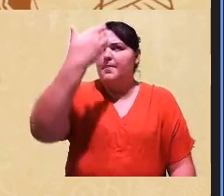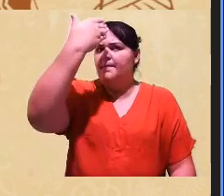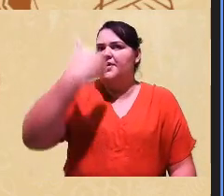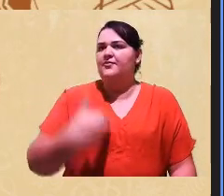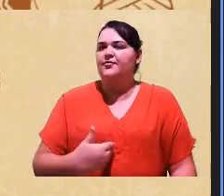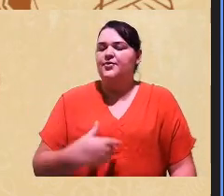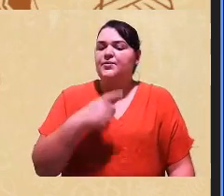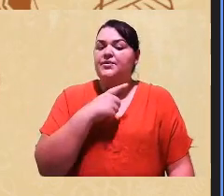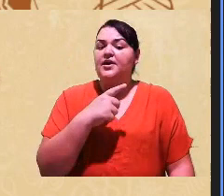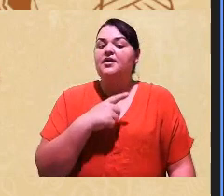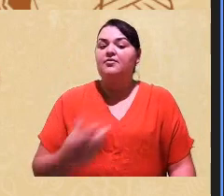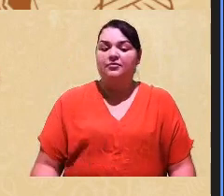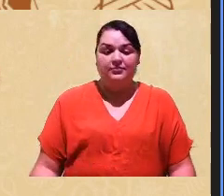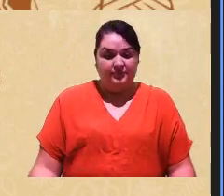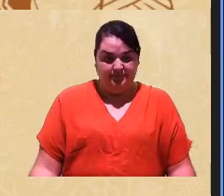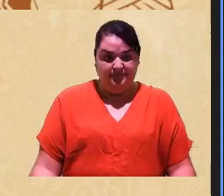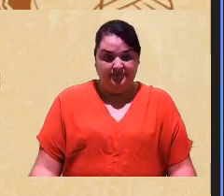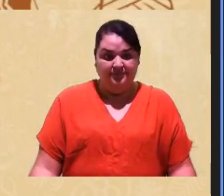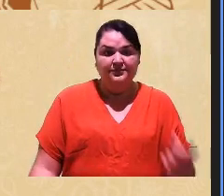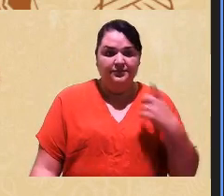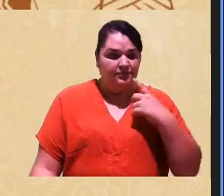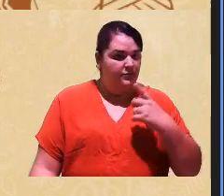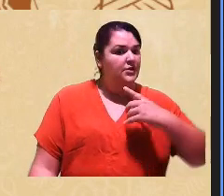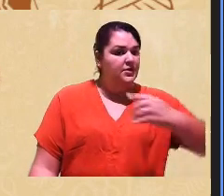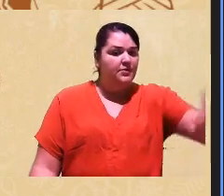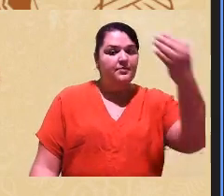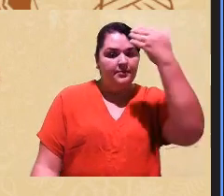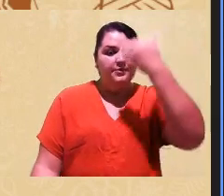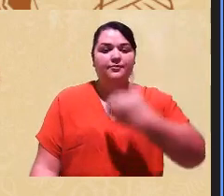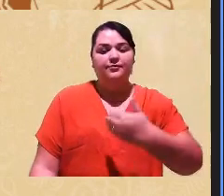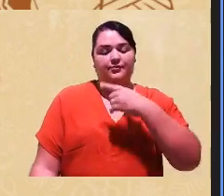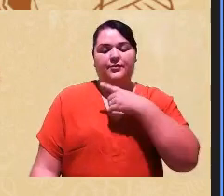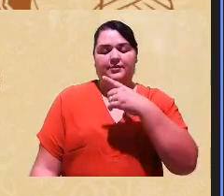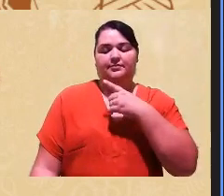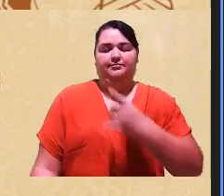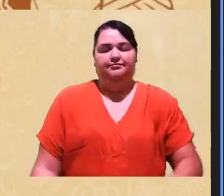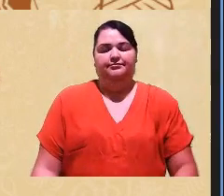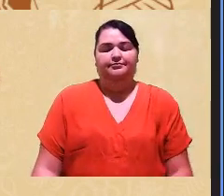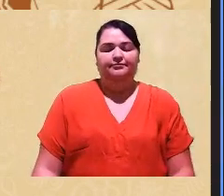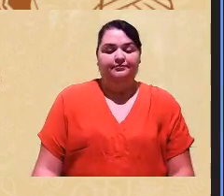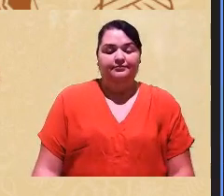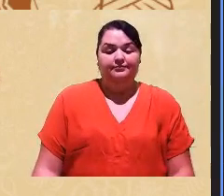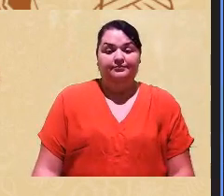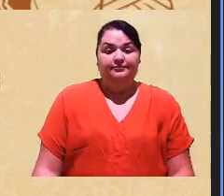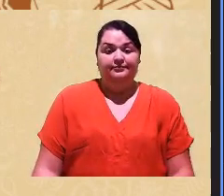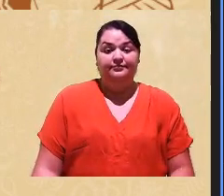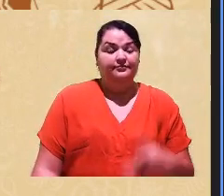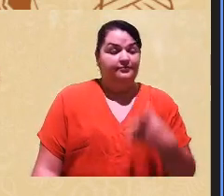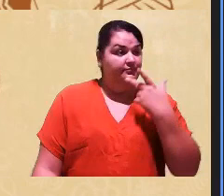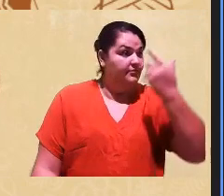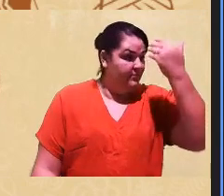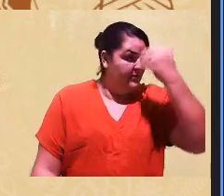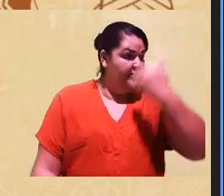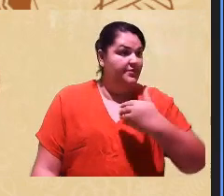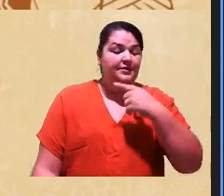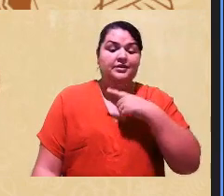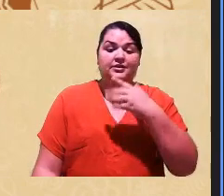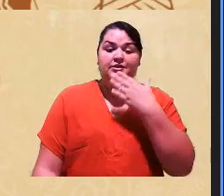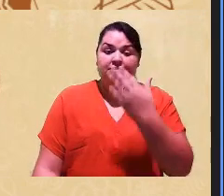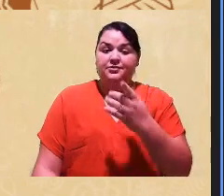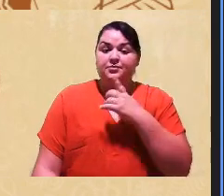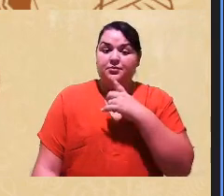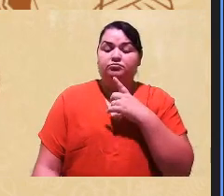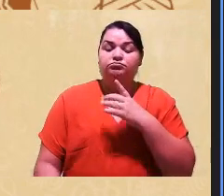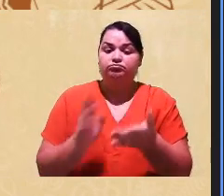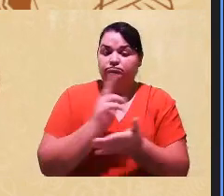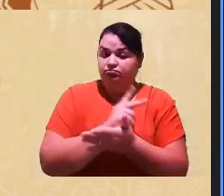esse? Sim, nós temos um perfil fenotípico. E aí, esse perfil fenotípico, que alguns vão chamar